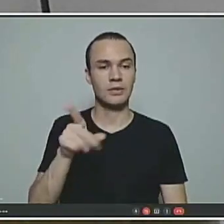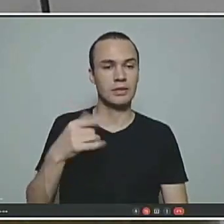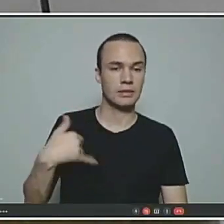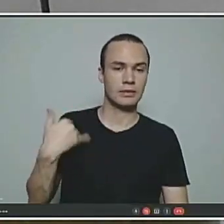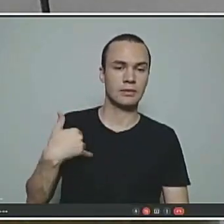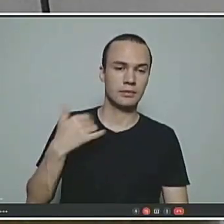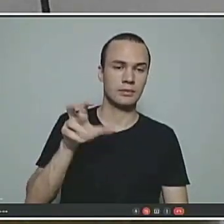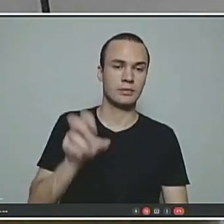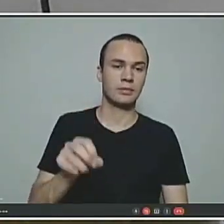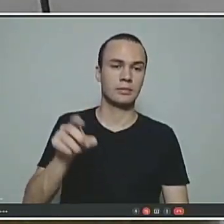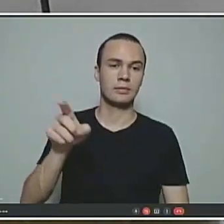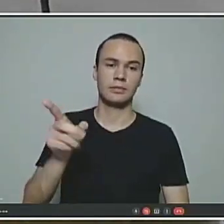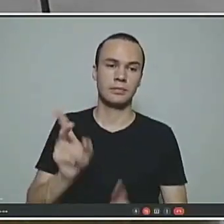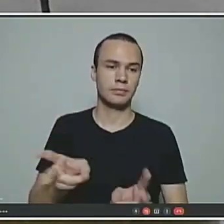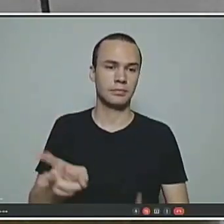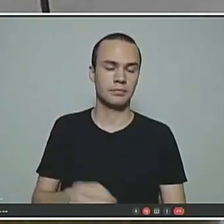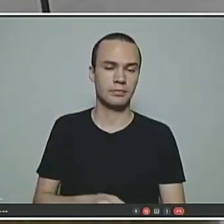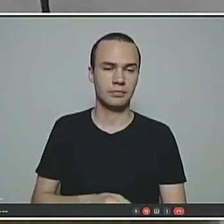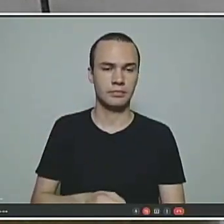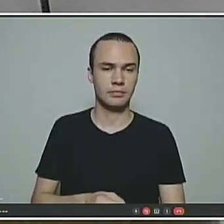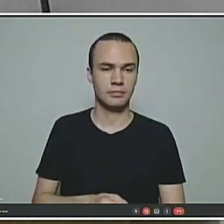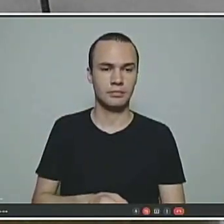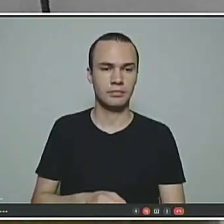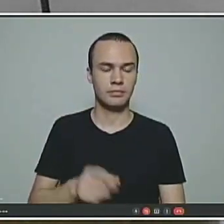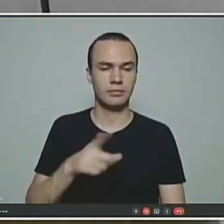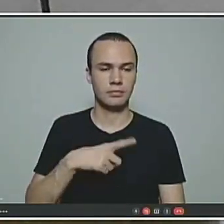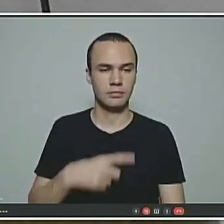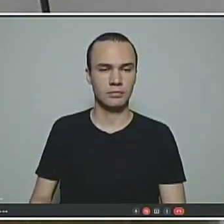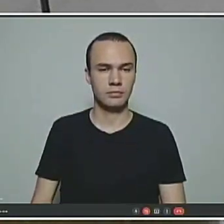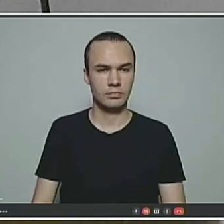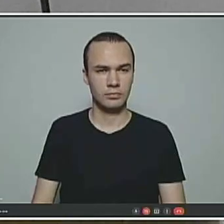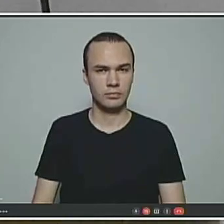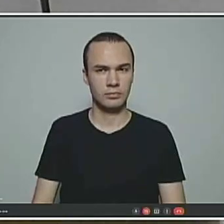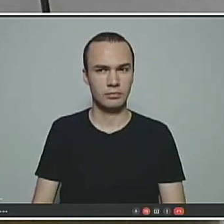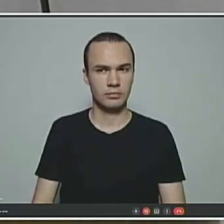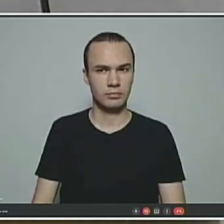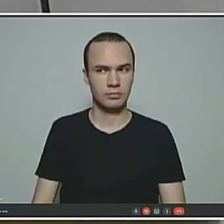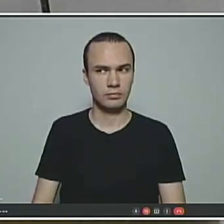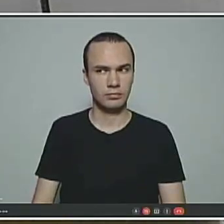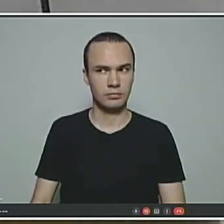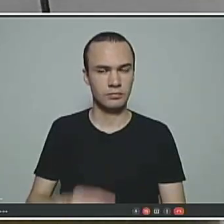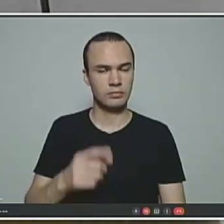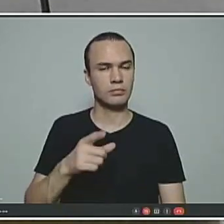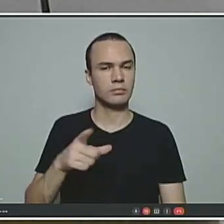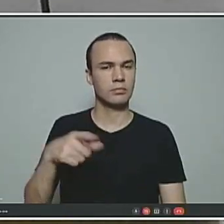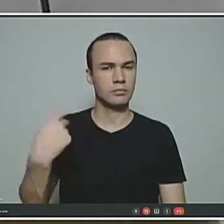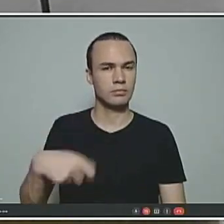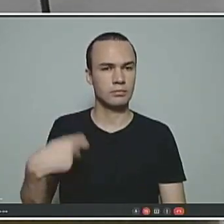idade, já preencheu a idade, aliás, 52, preencheu a idade, ela tem que ter